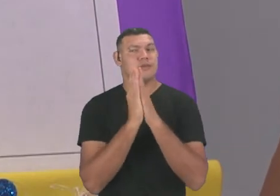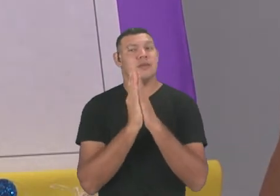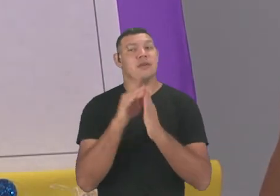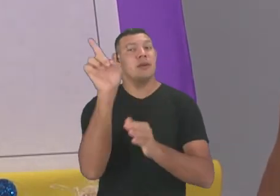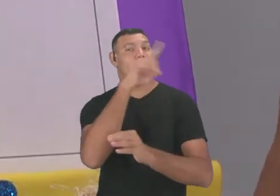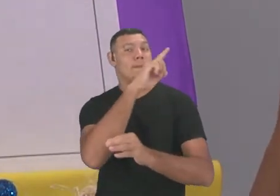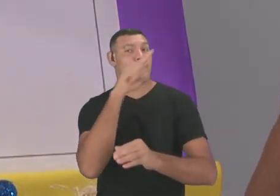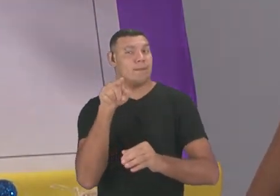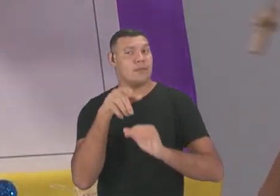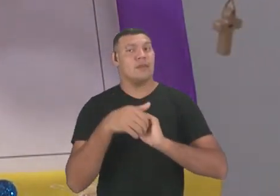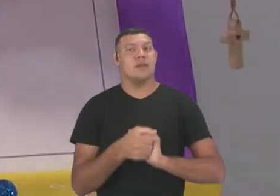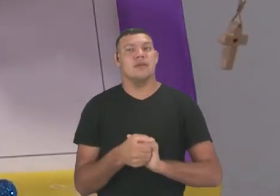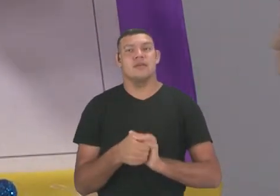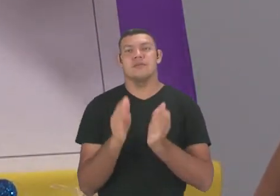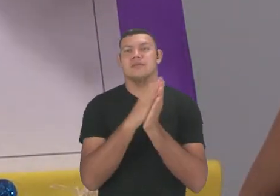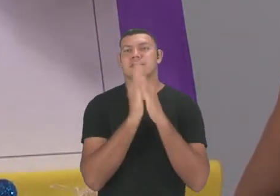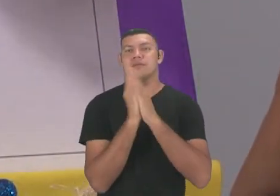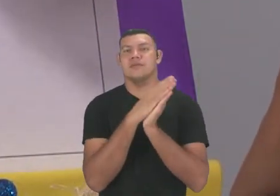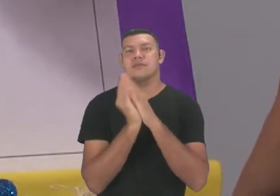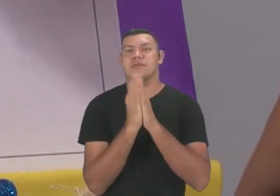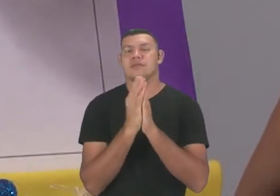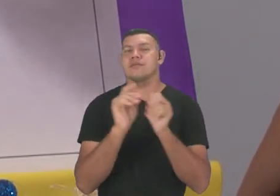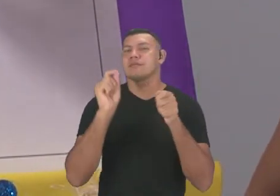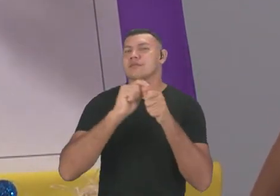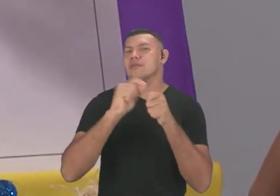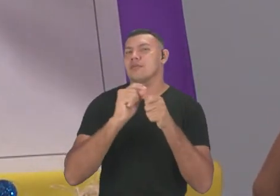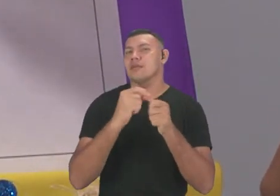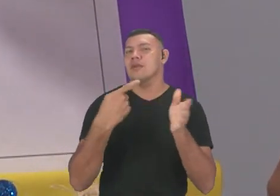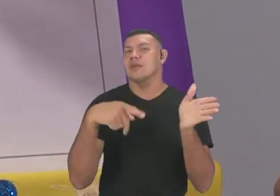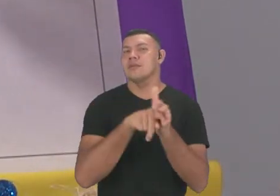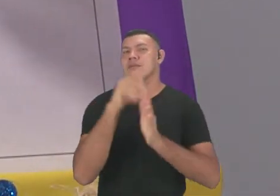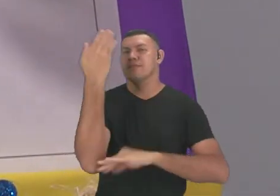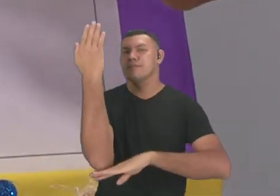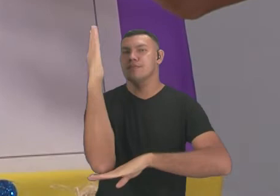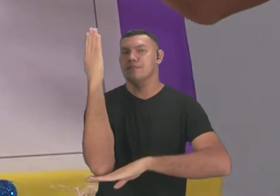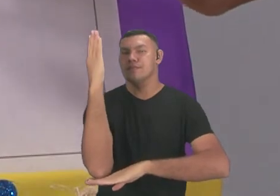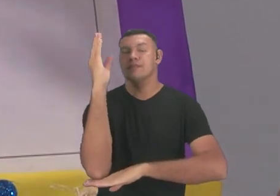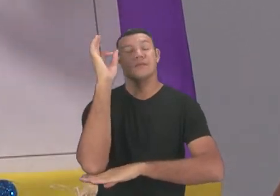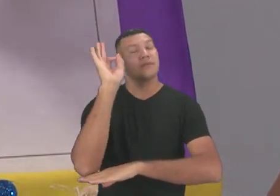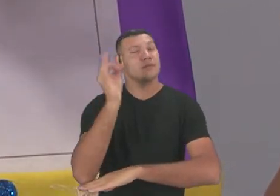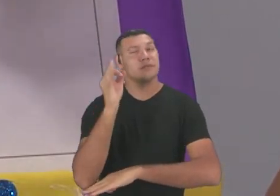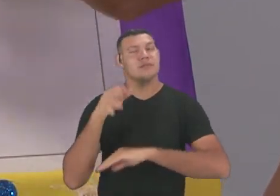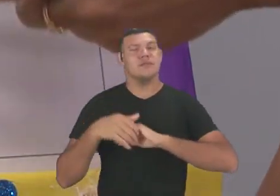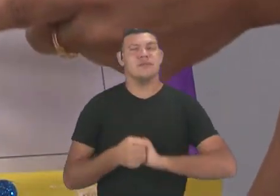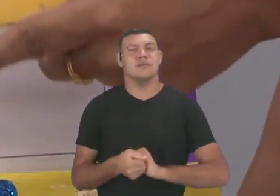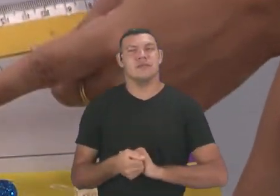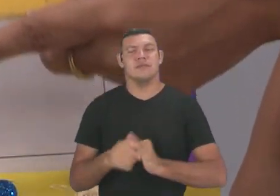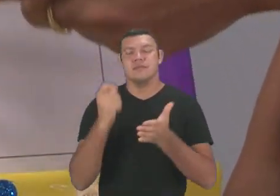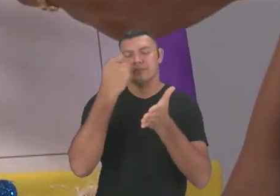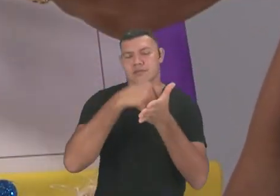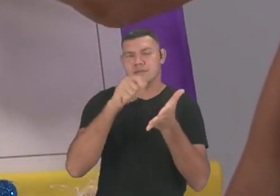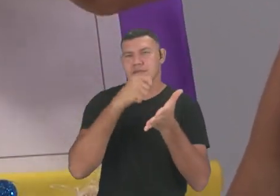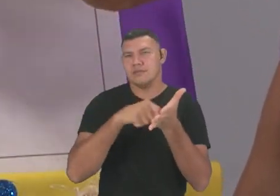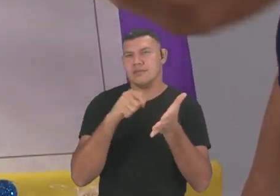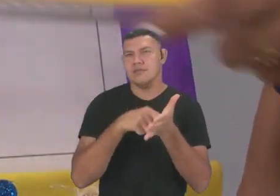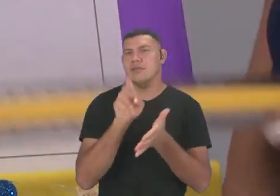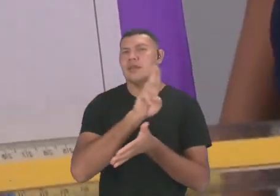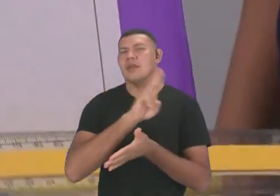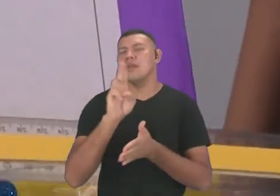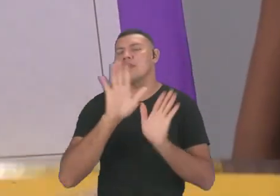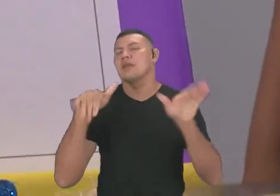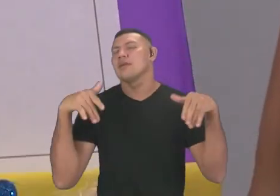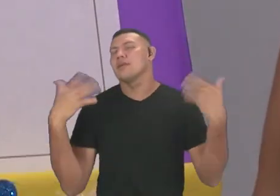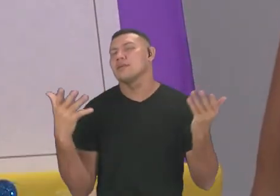X nos brinquedos que são feitos de madeira. Certo? Então vamos escrever os nomes dos brinquedos. O